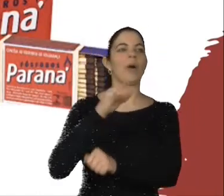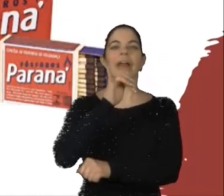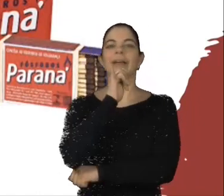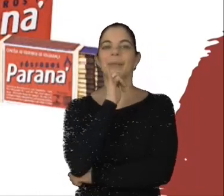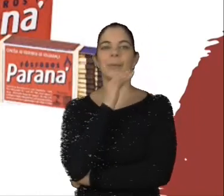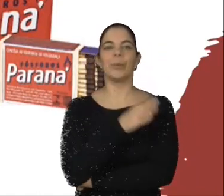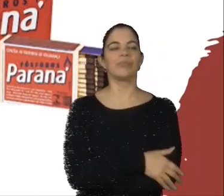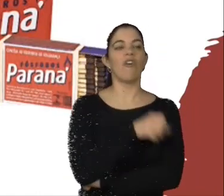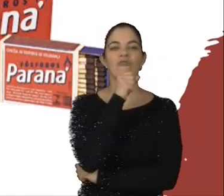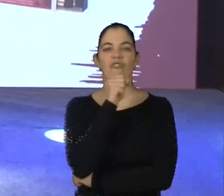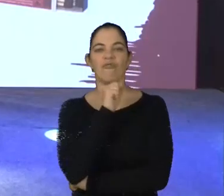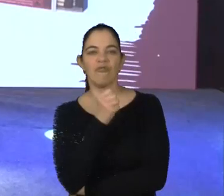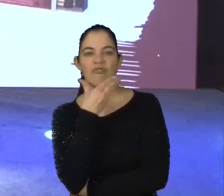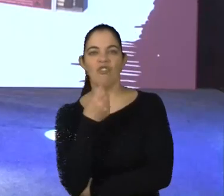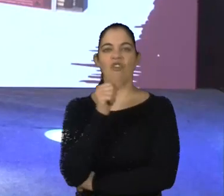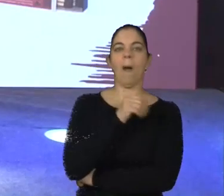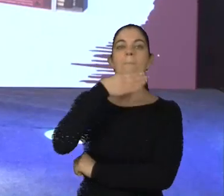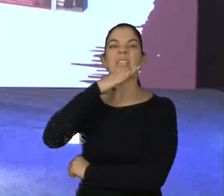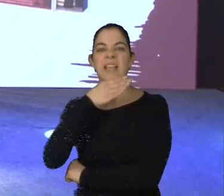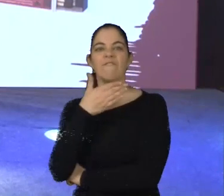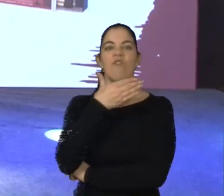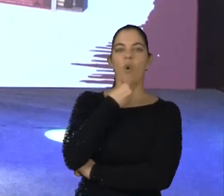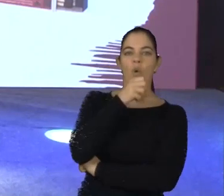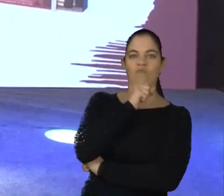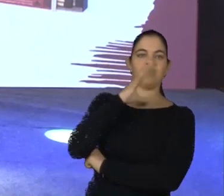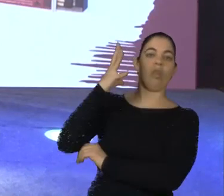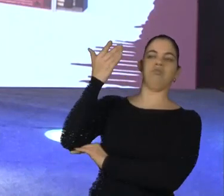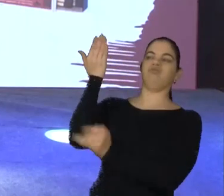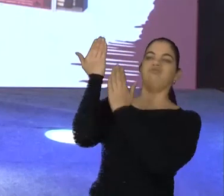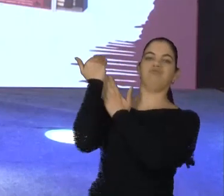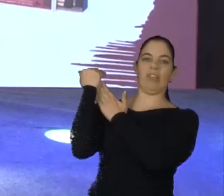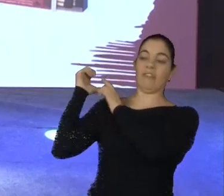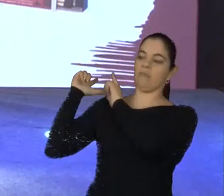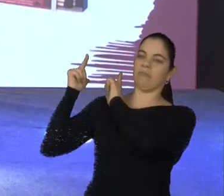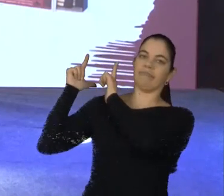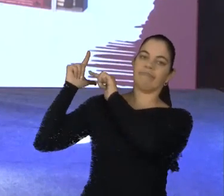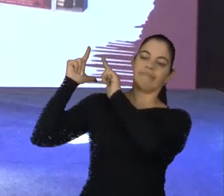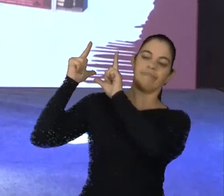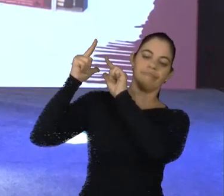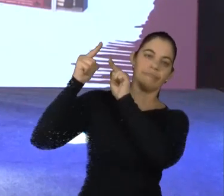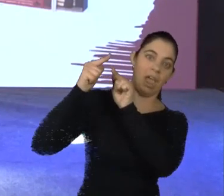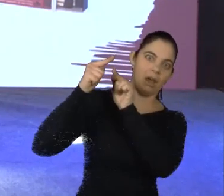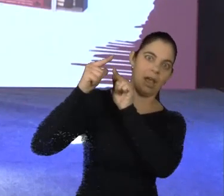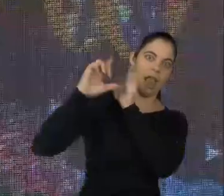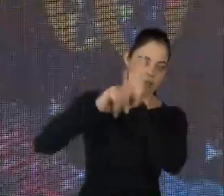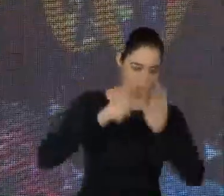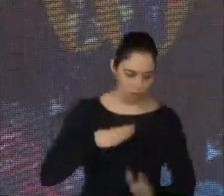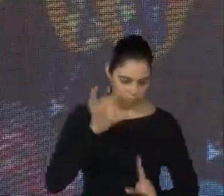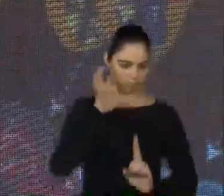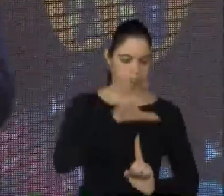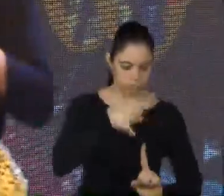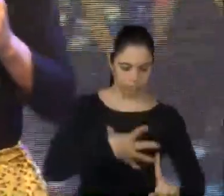transferiram para os nossos avós, para os nossos pais, para a gente, que a gente vai transferir para os nossos filhos e para os nossos